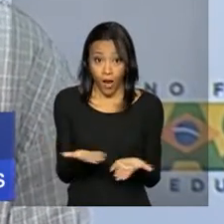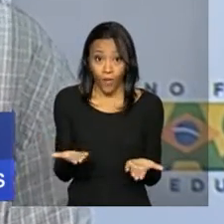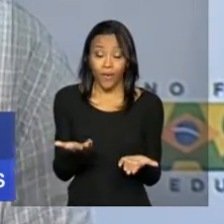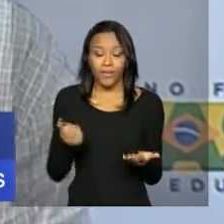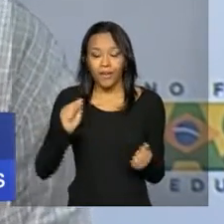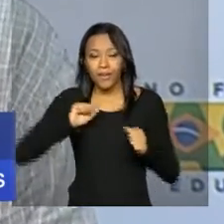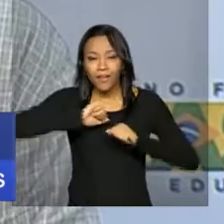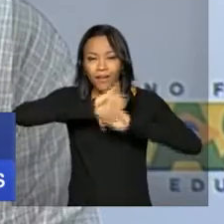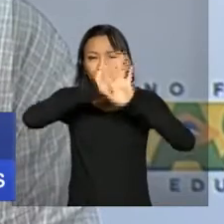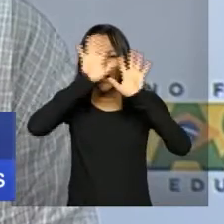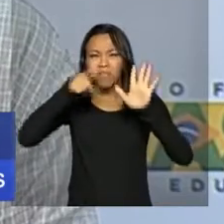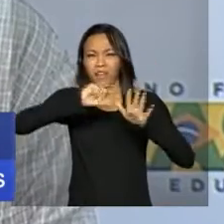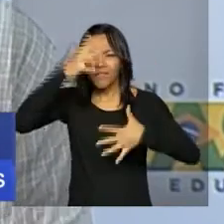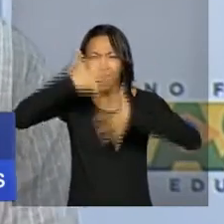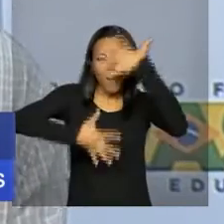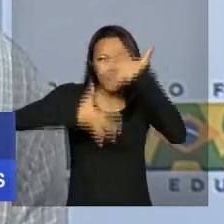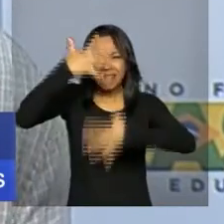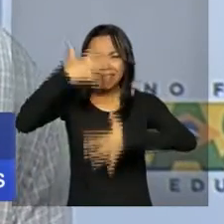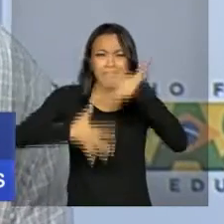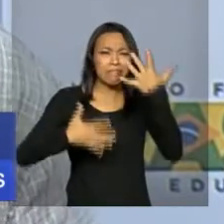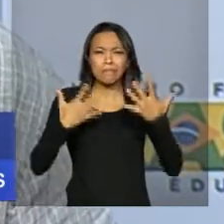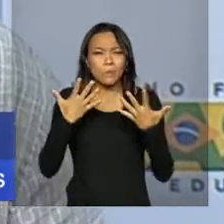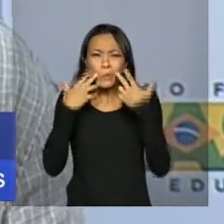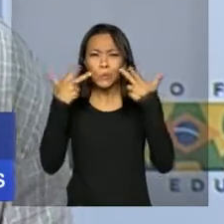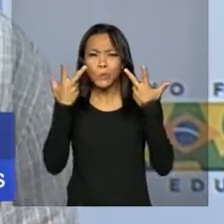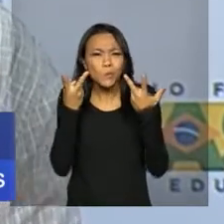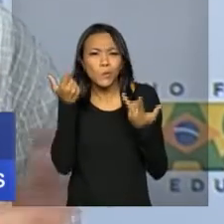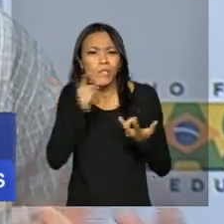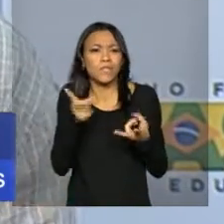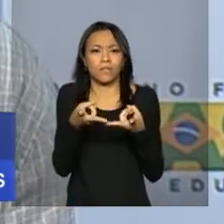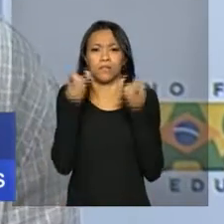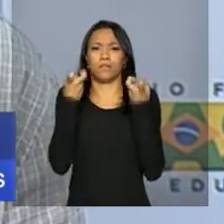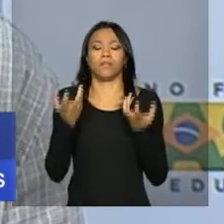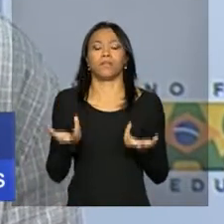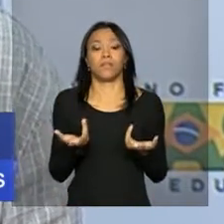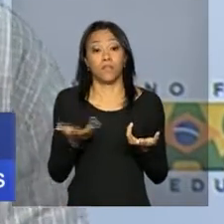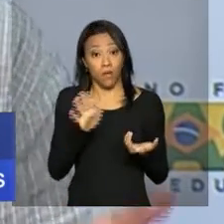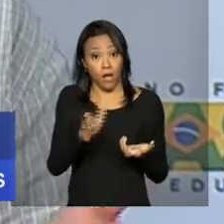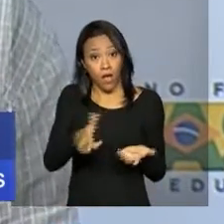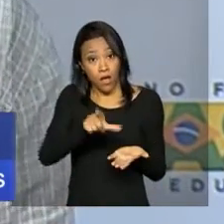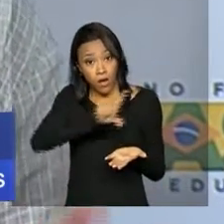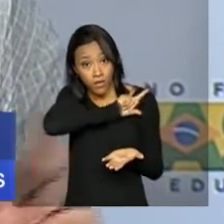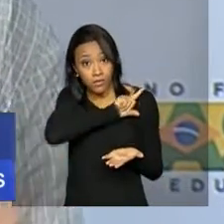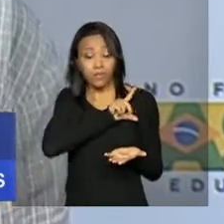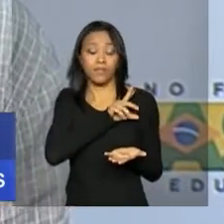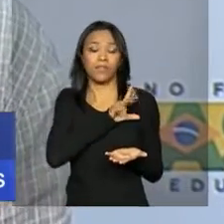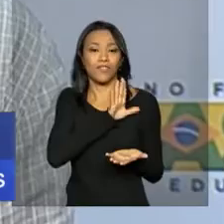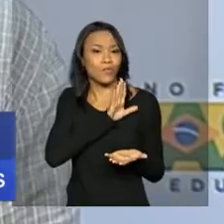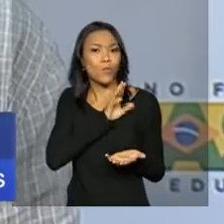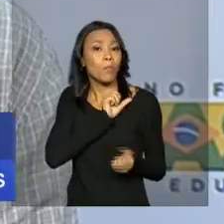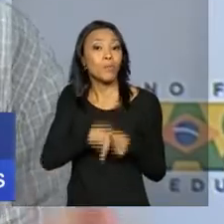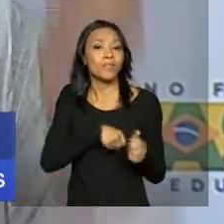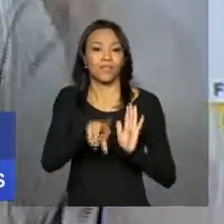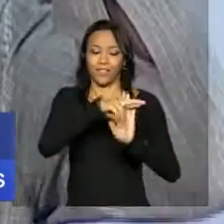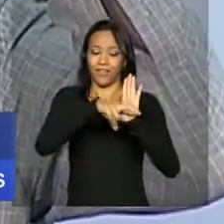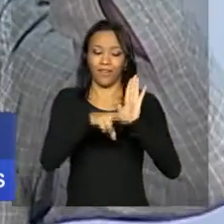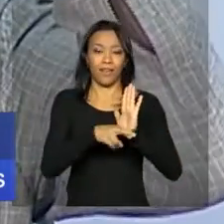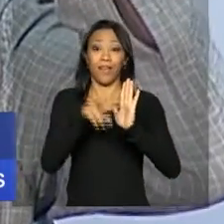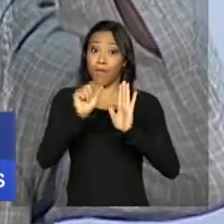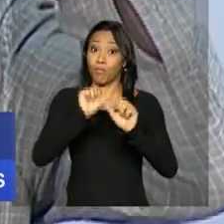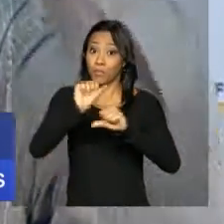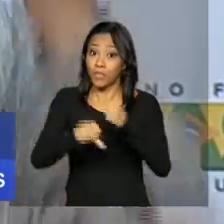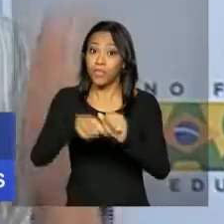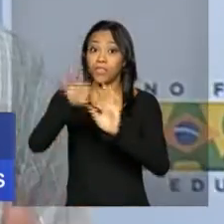claros na redação do protocolo. Então, na redação anterior, isso não é uma mudança de critério, é uma mudança de redação.